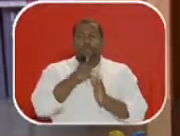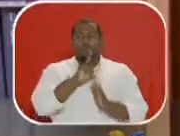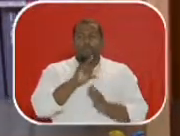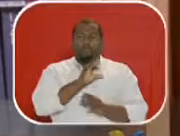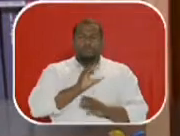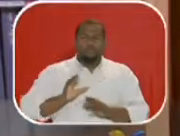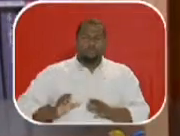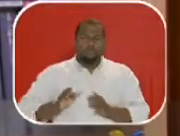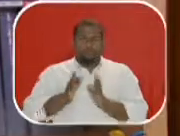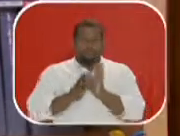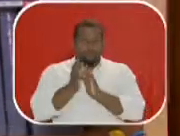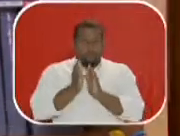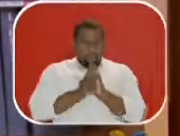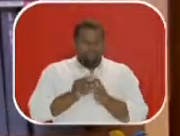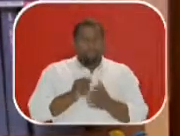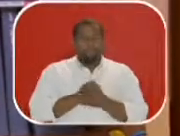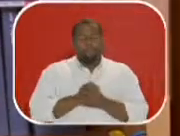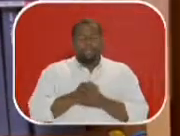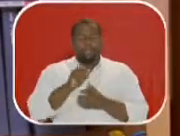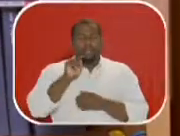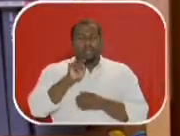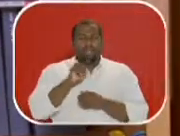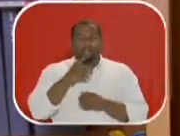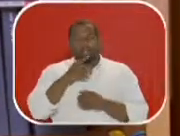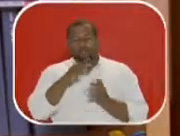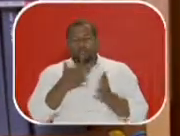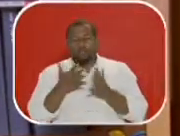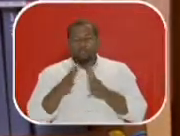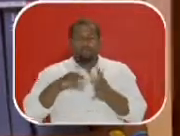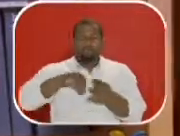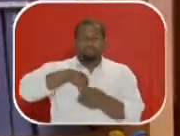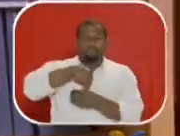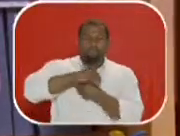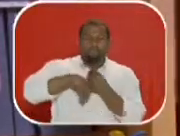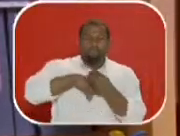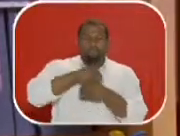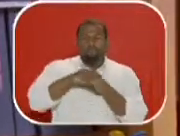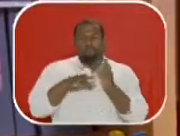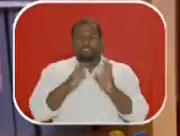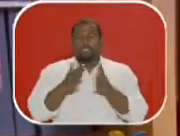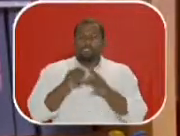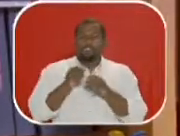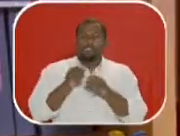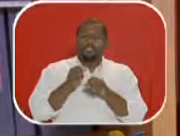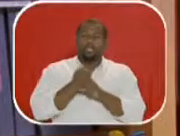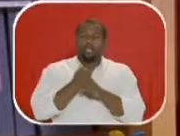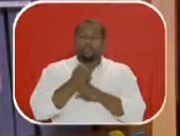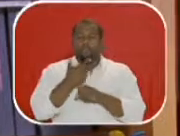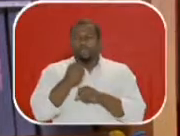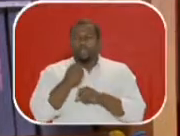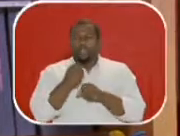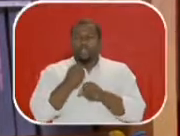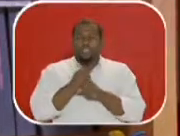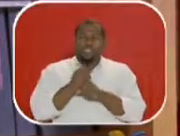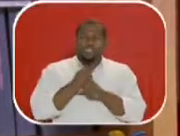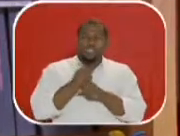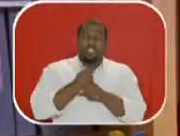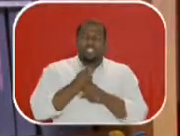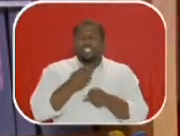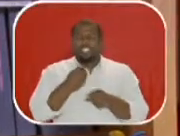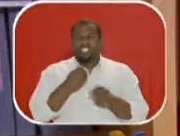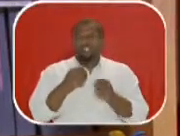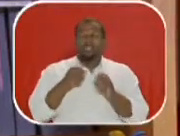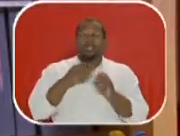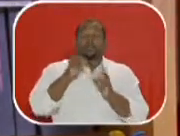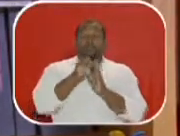ele é escrito provavelmente ali no início dos anos 20 ou os anos 30 do século IV,